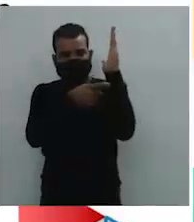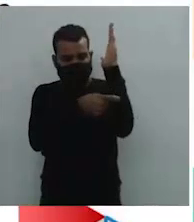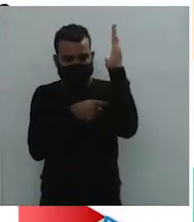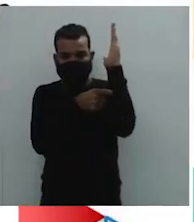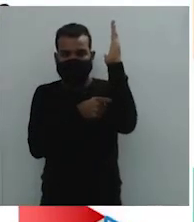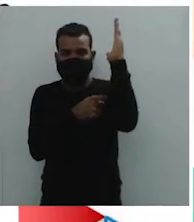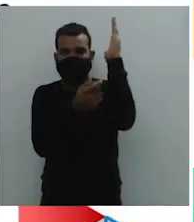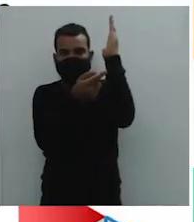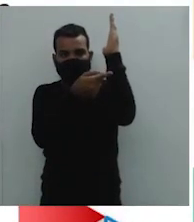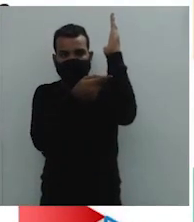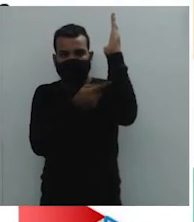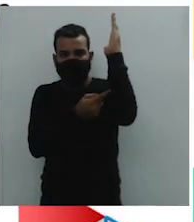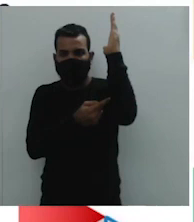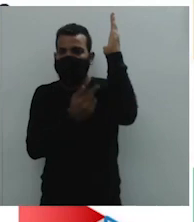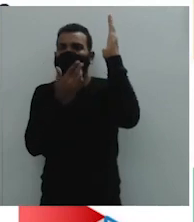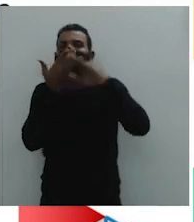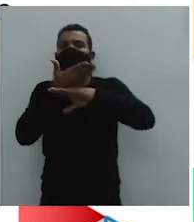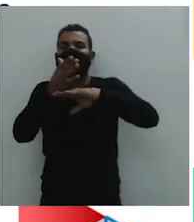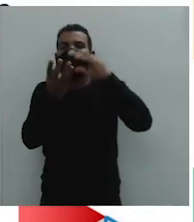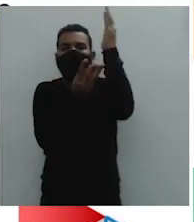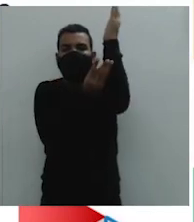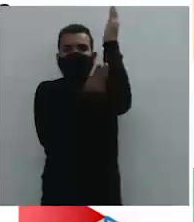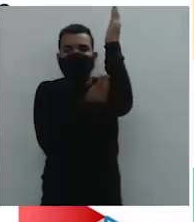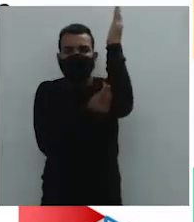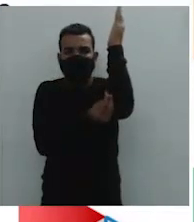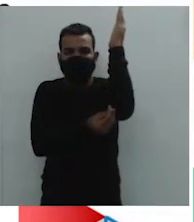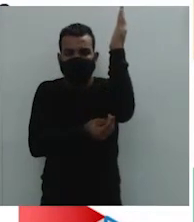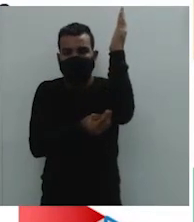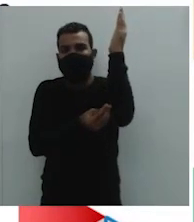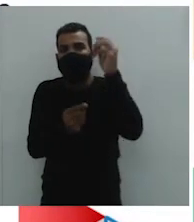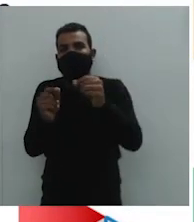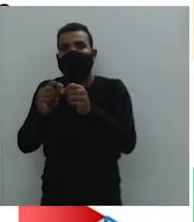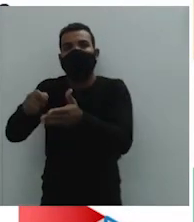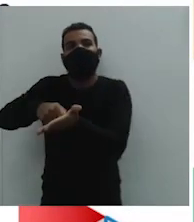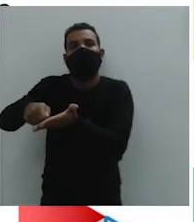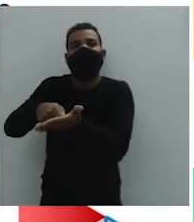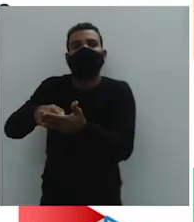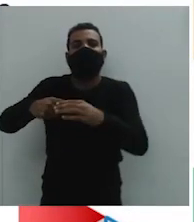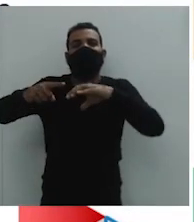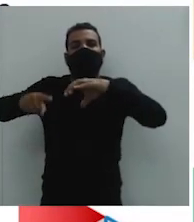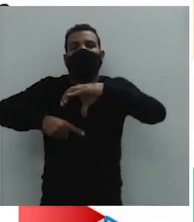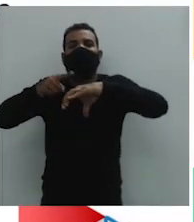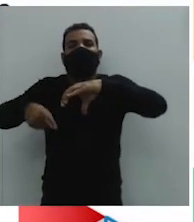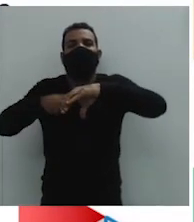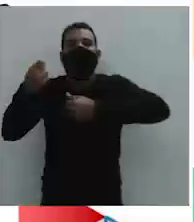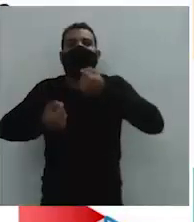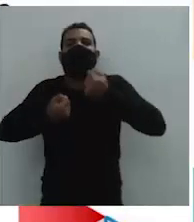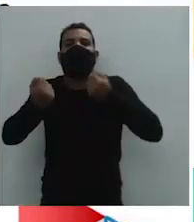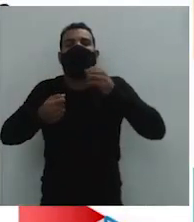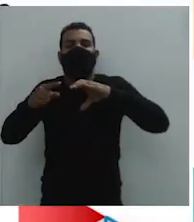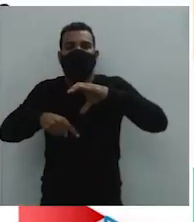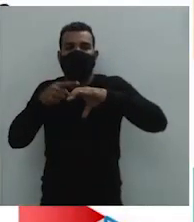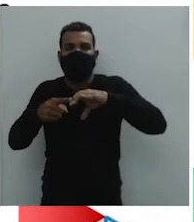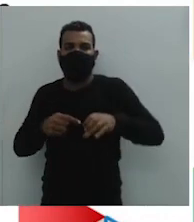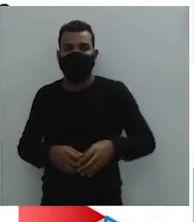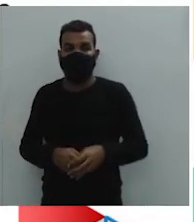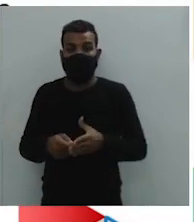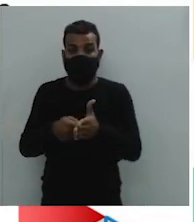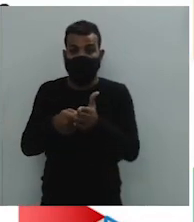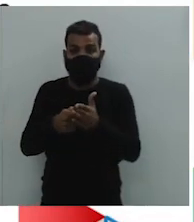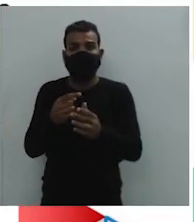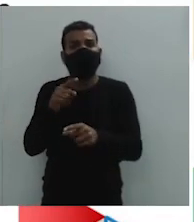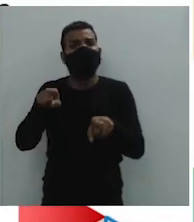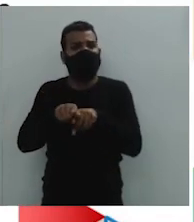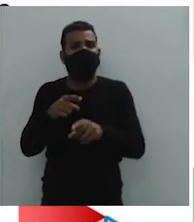produzia a borracha, que era utilizada para pneus, certo? E o ciclo dele, também da borracha, foi